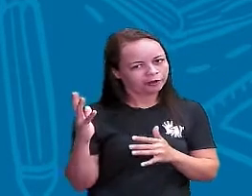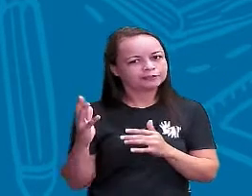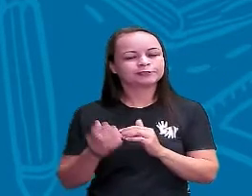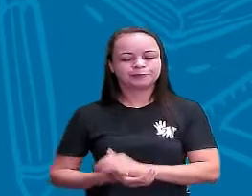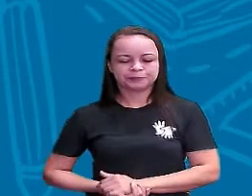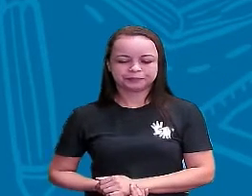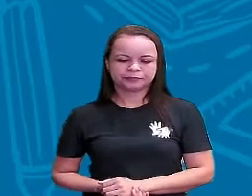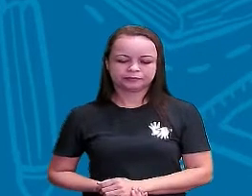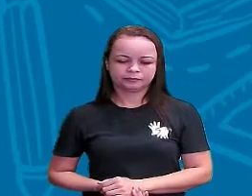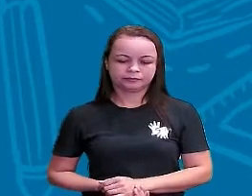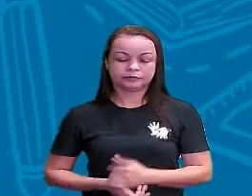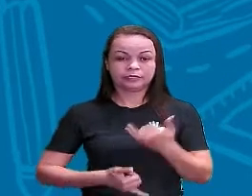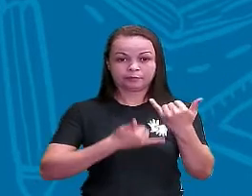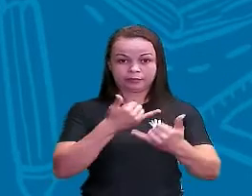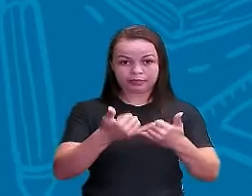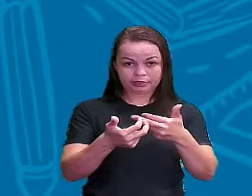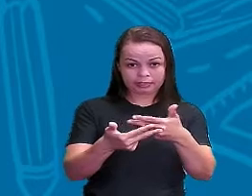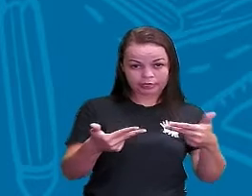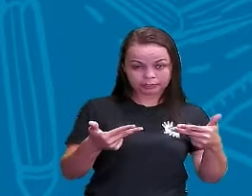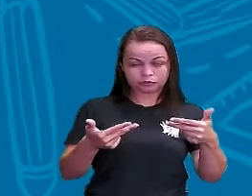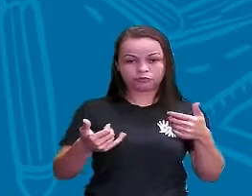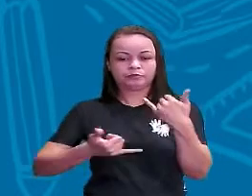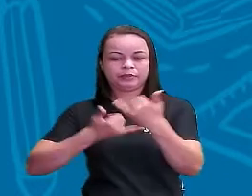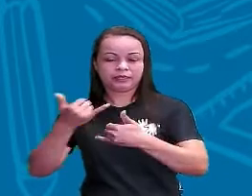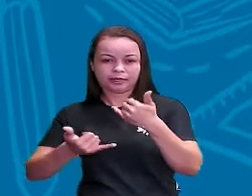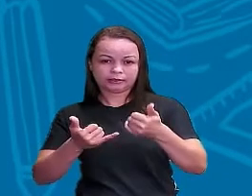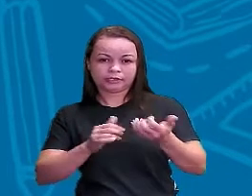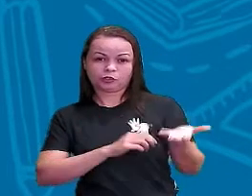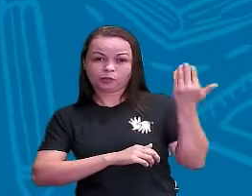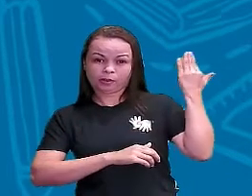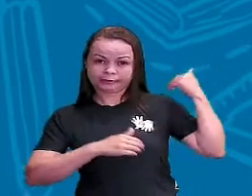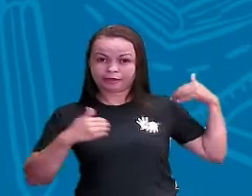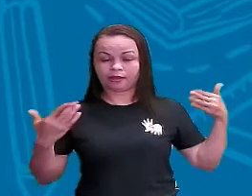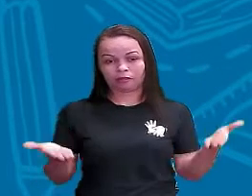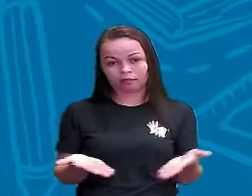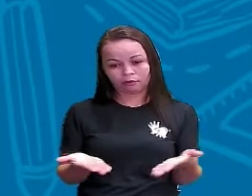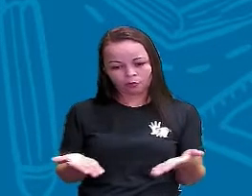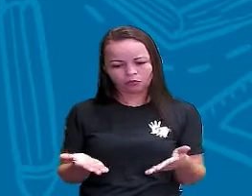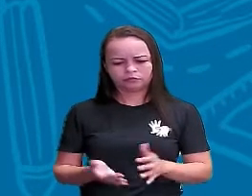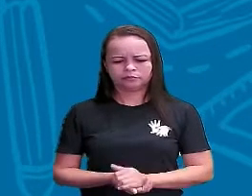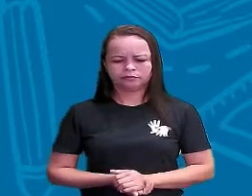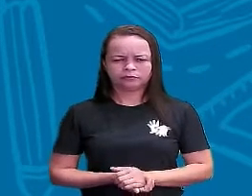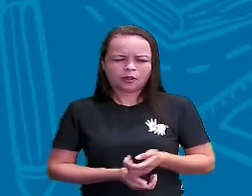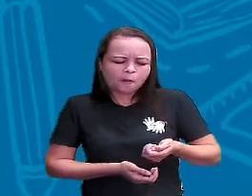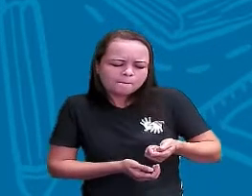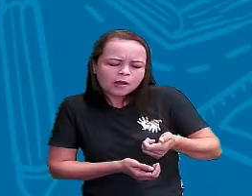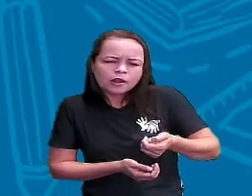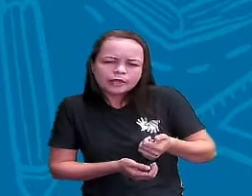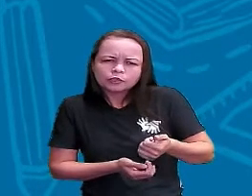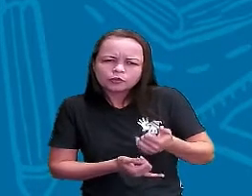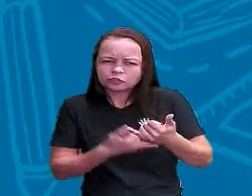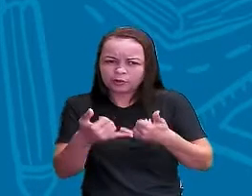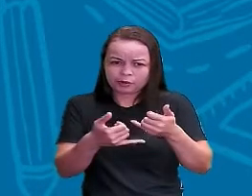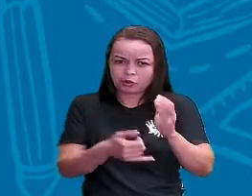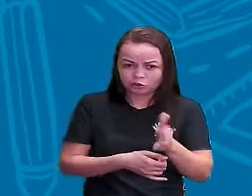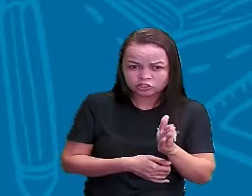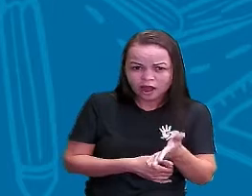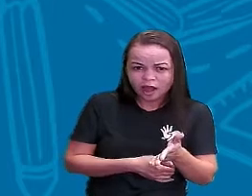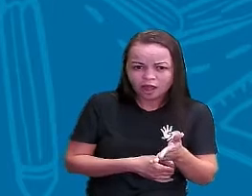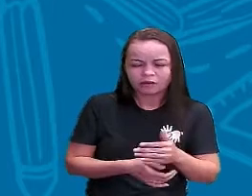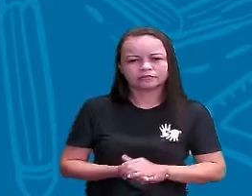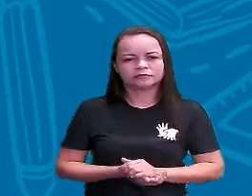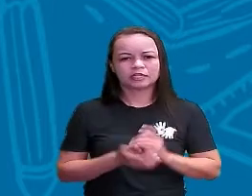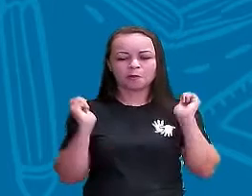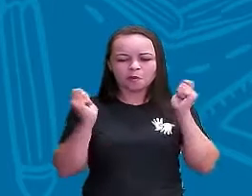Brinquedos e brincadeiras do passado e do presente Quem já jogou bolinha de gude aqui? Quem já